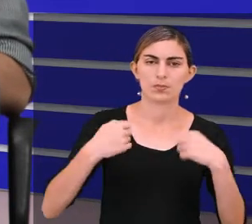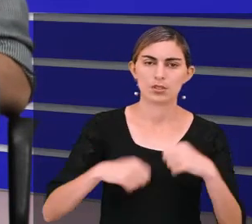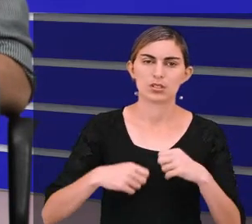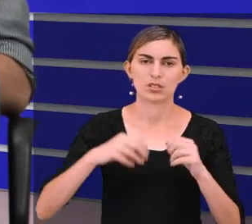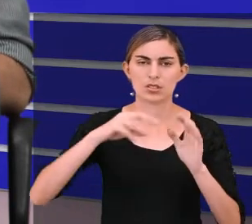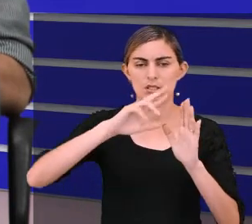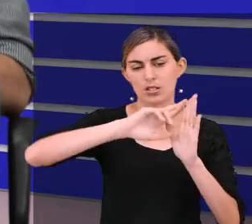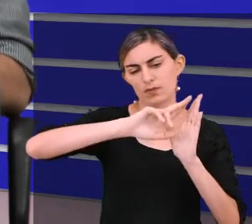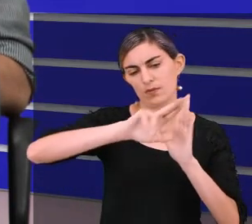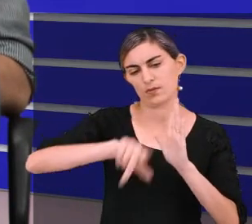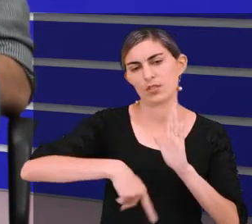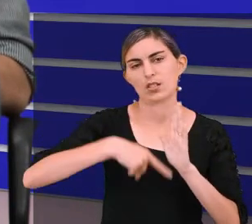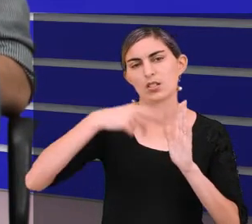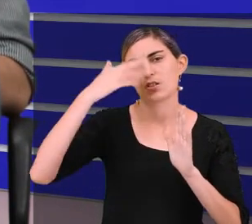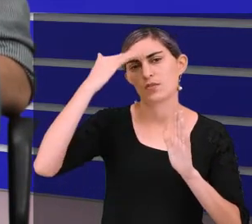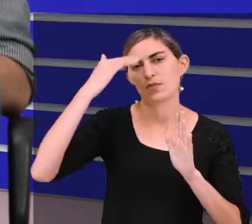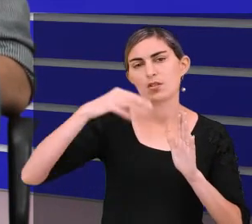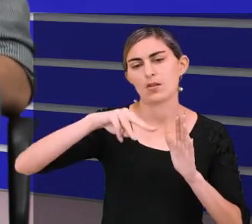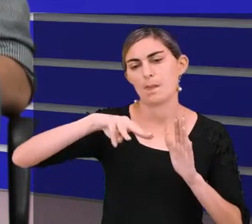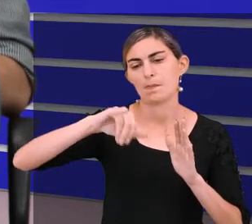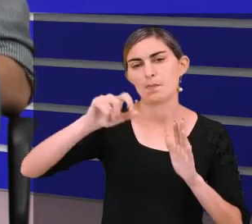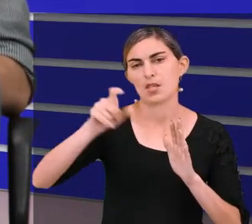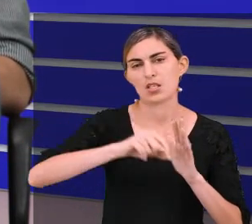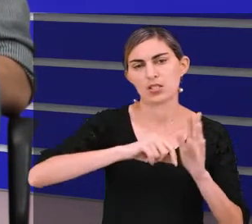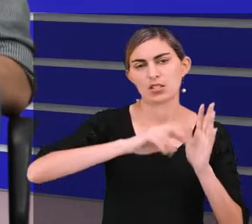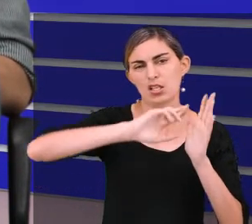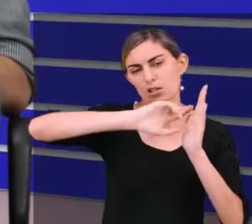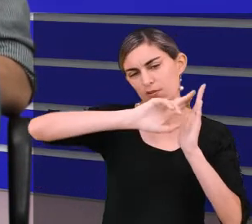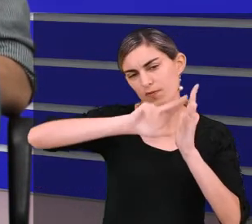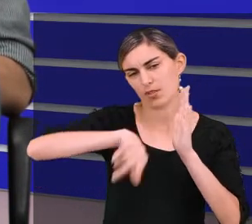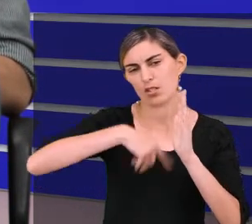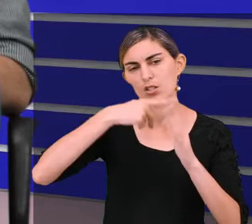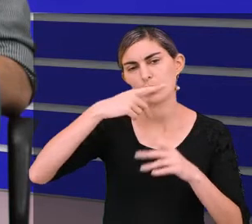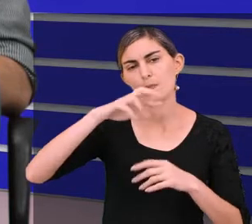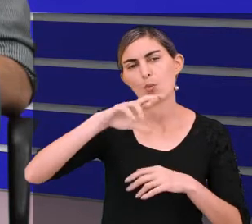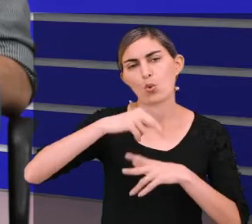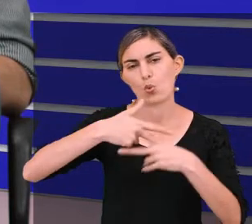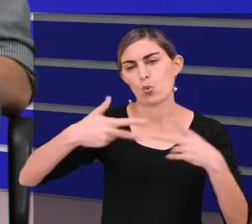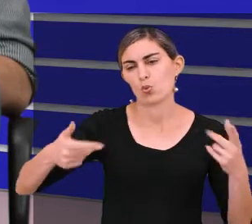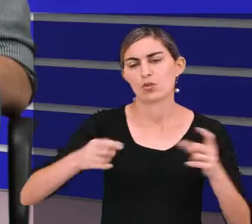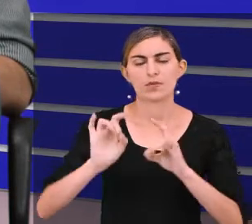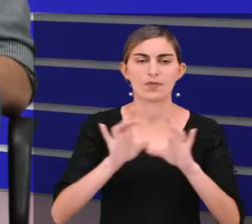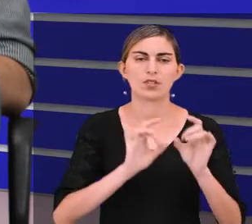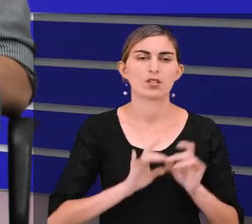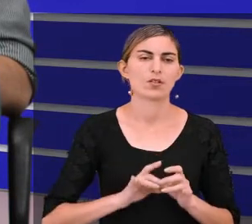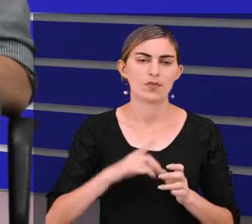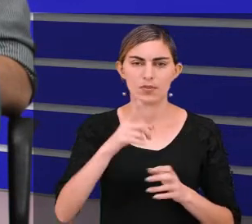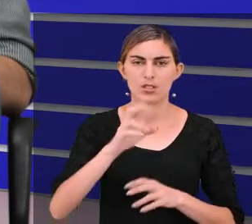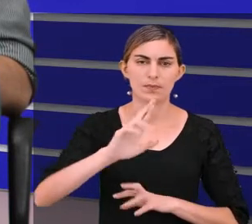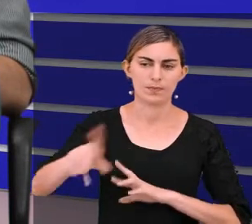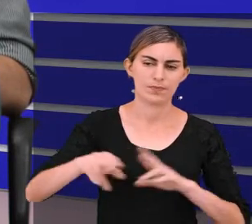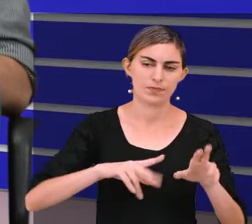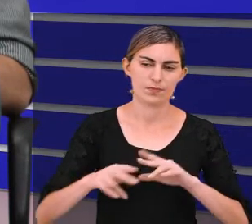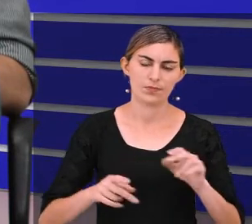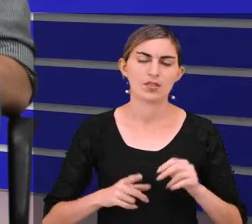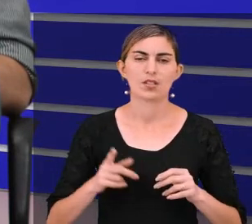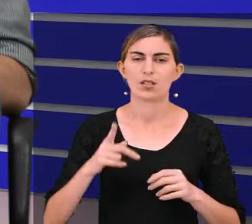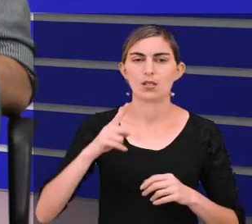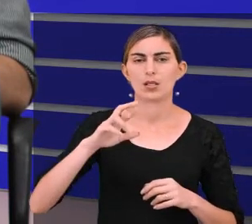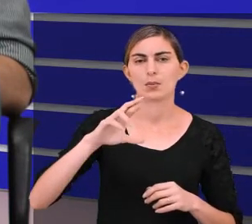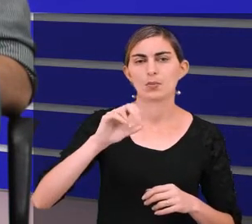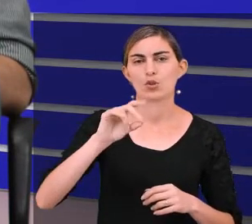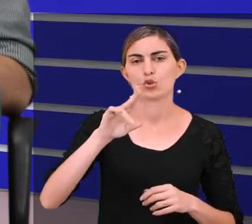de produtos hoje é o sucesso da plantificação. É muito bom isso. Realmente, você tem uma diversificação de